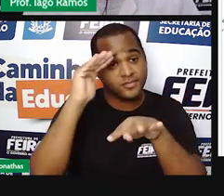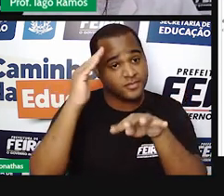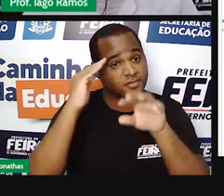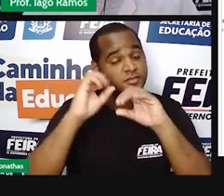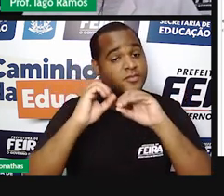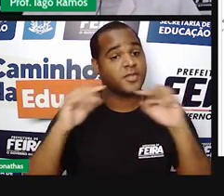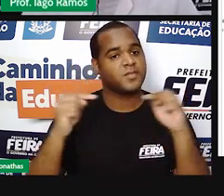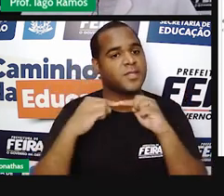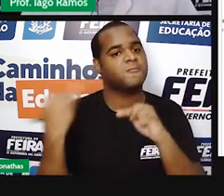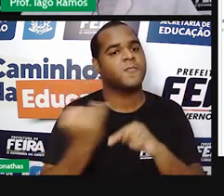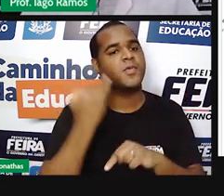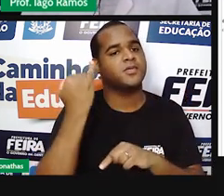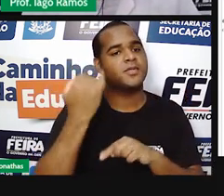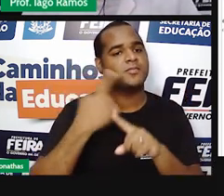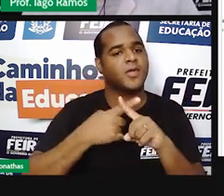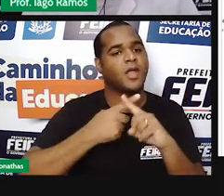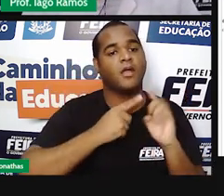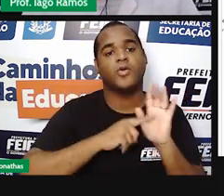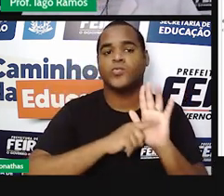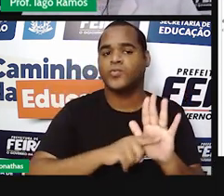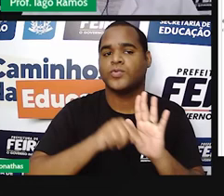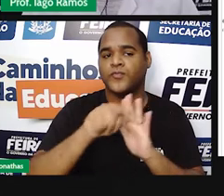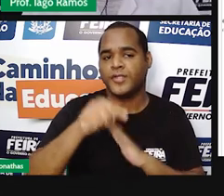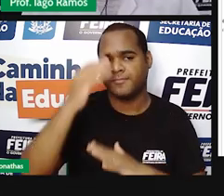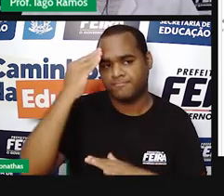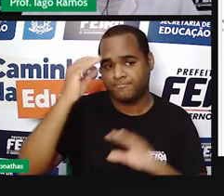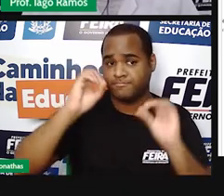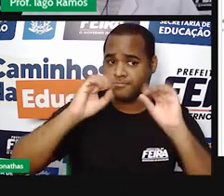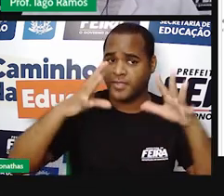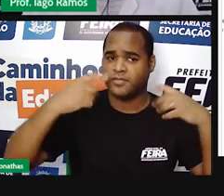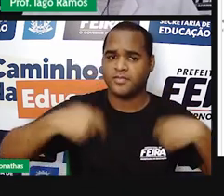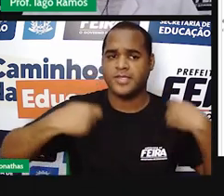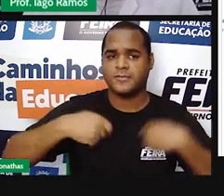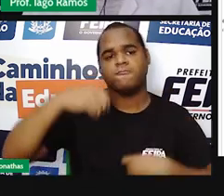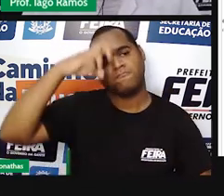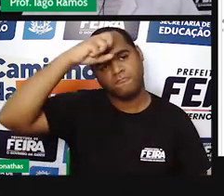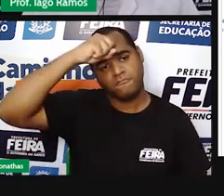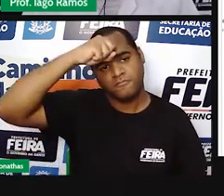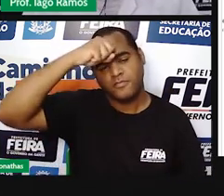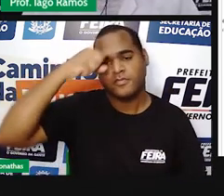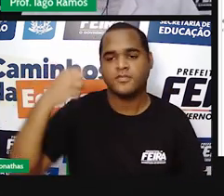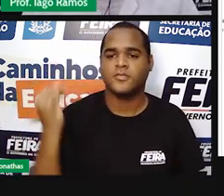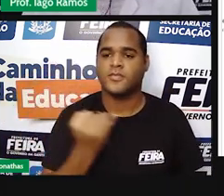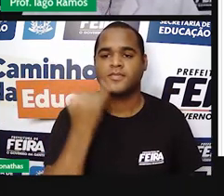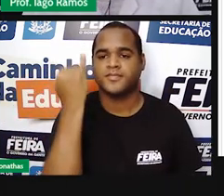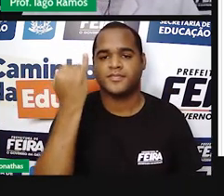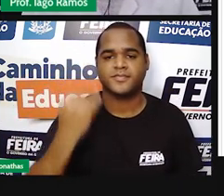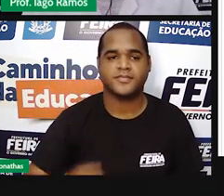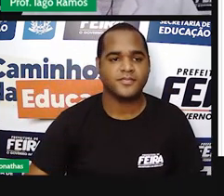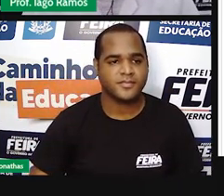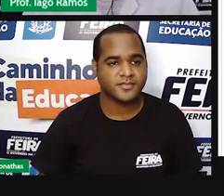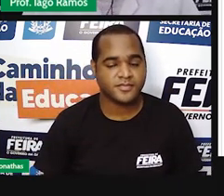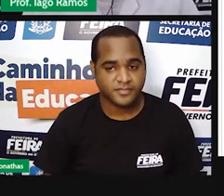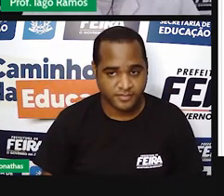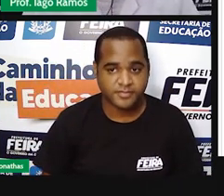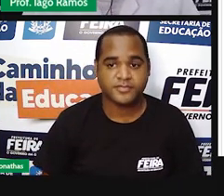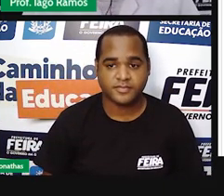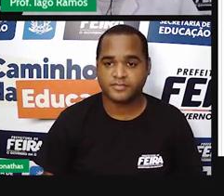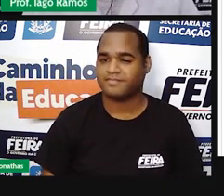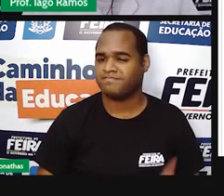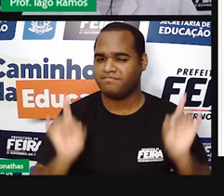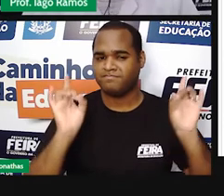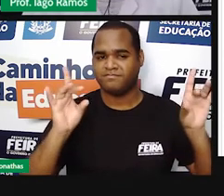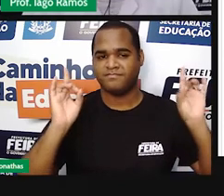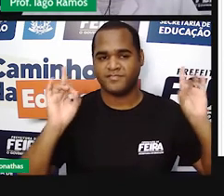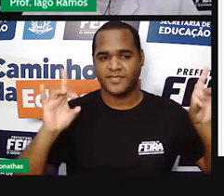importantíssima para se saber. Olha aí. Bacana,